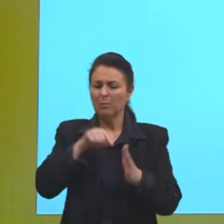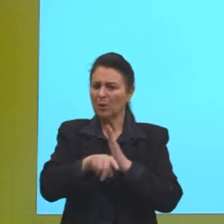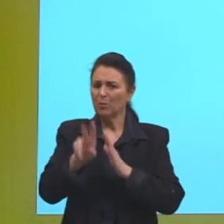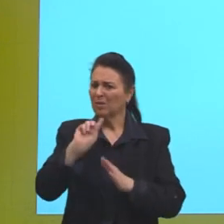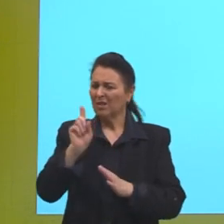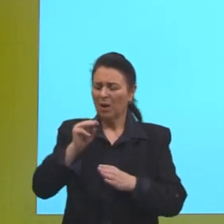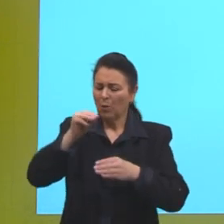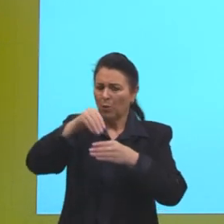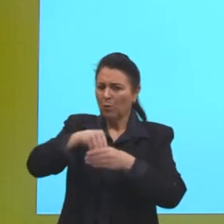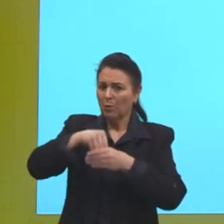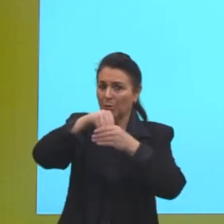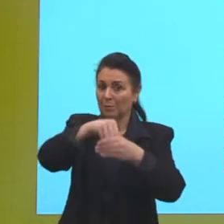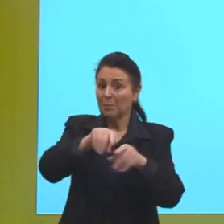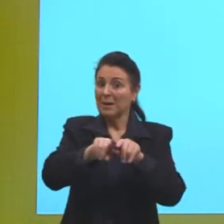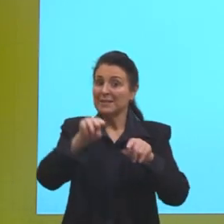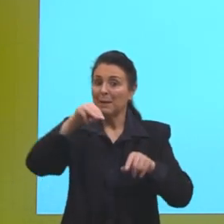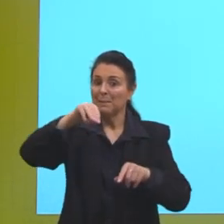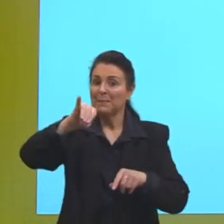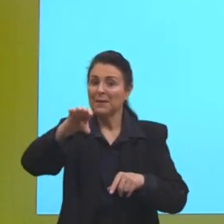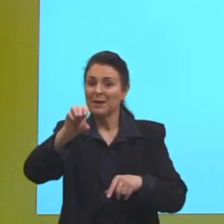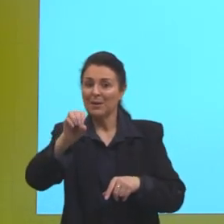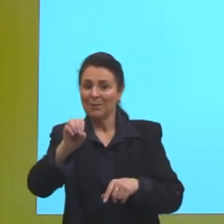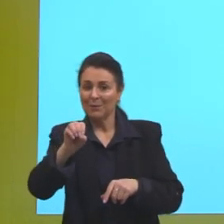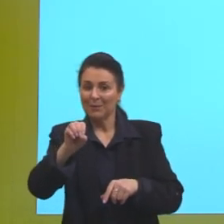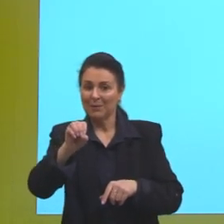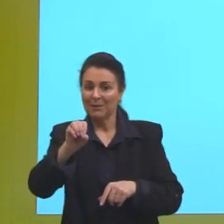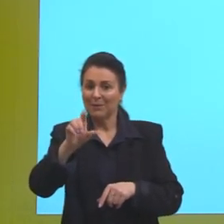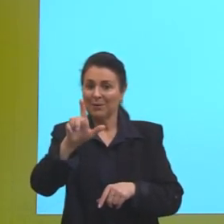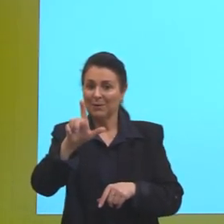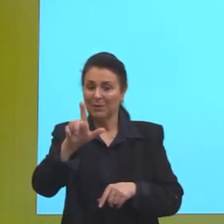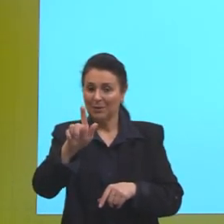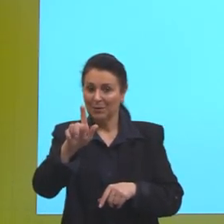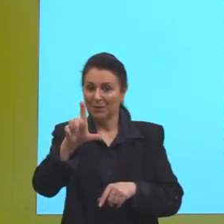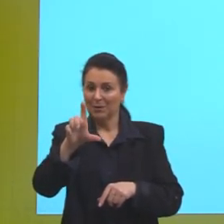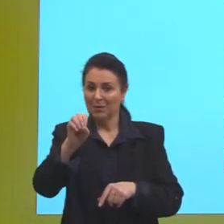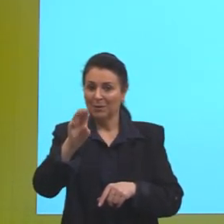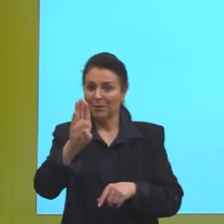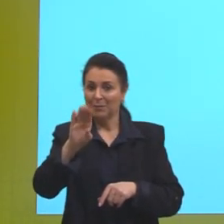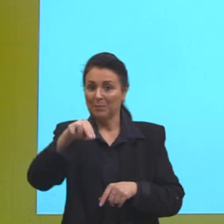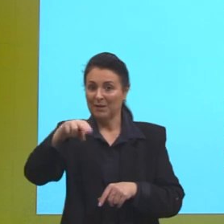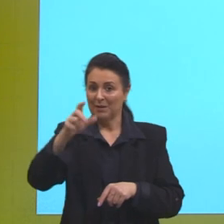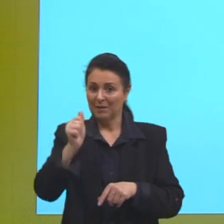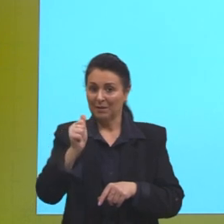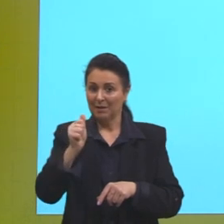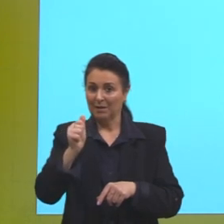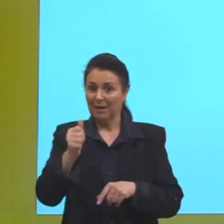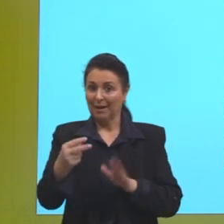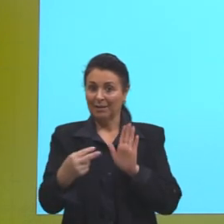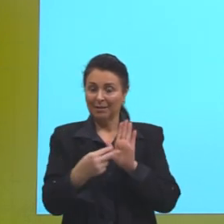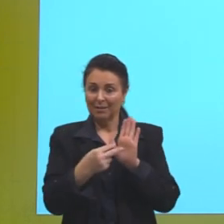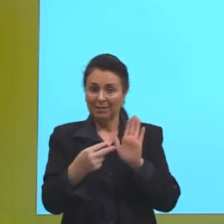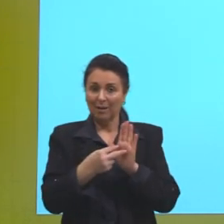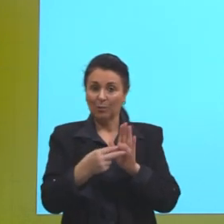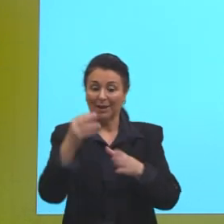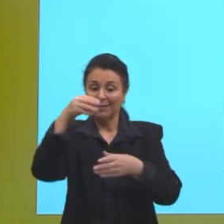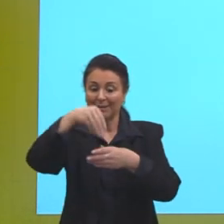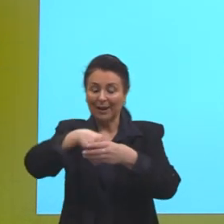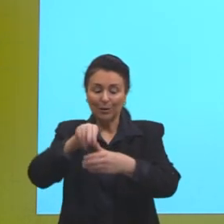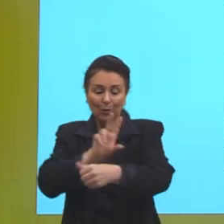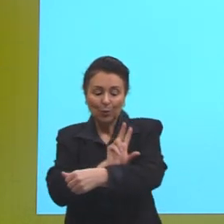está perguntando da mioglobina. Então, vamos atentar para a função da mioglobina que está lá nos músculos.